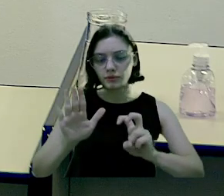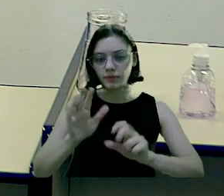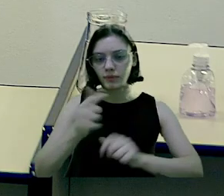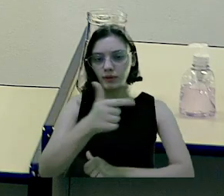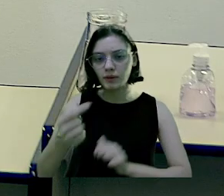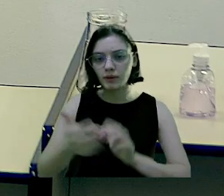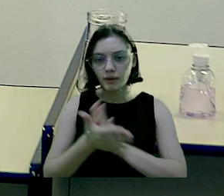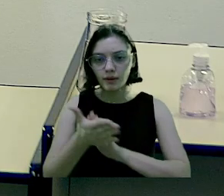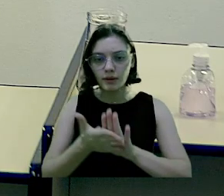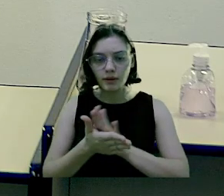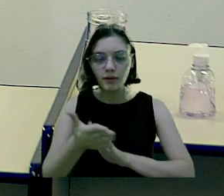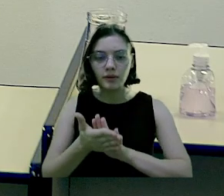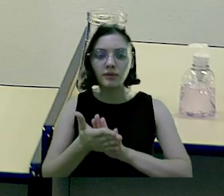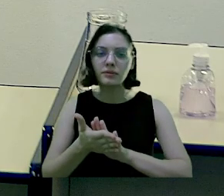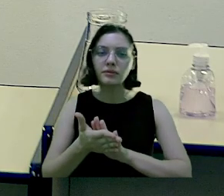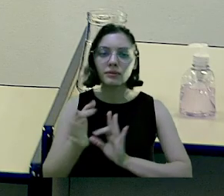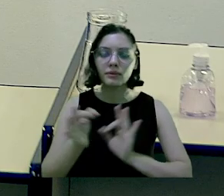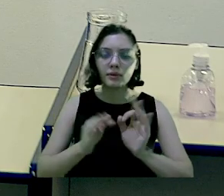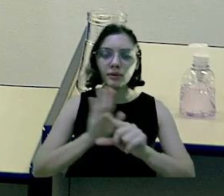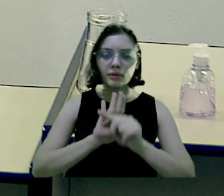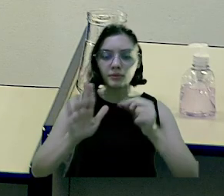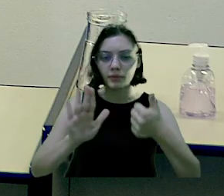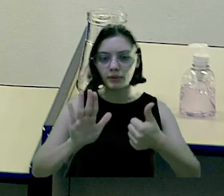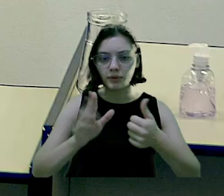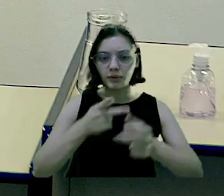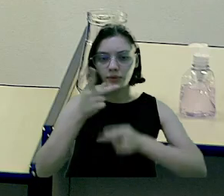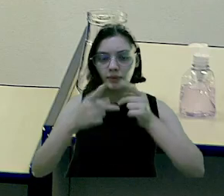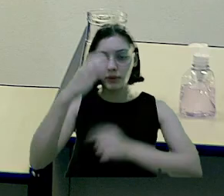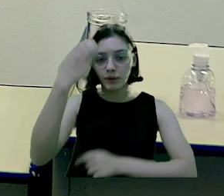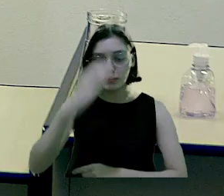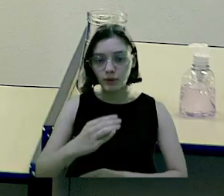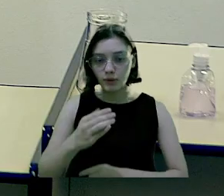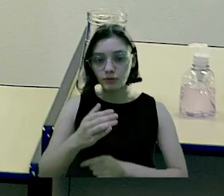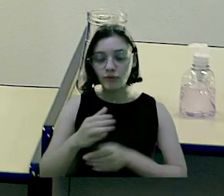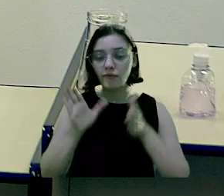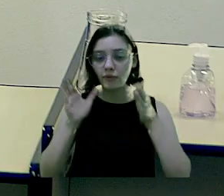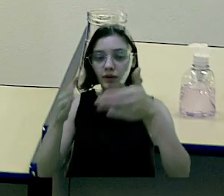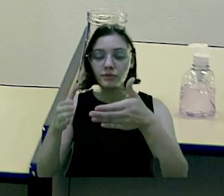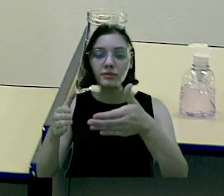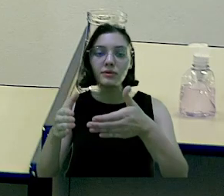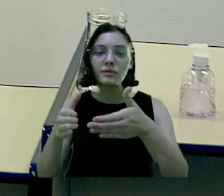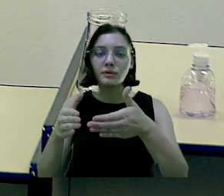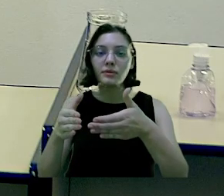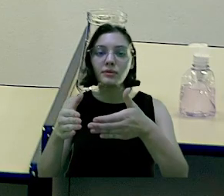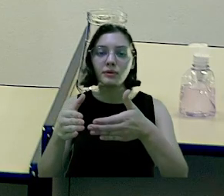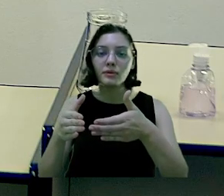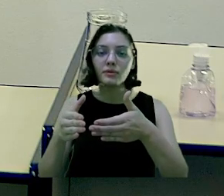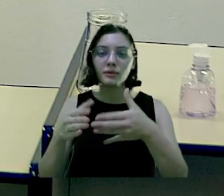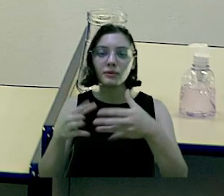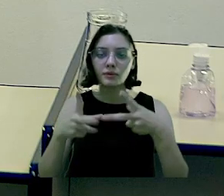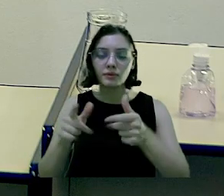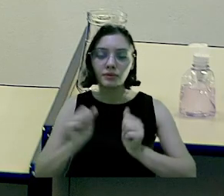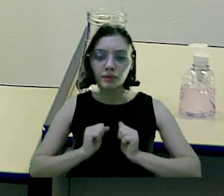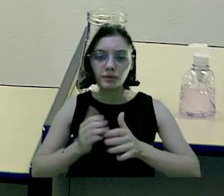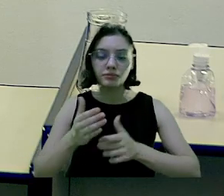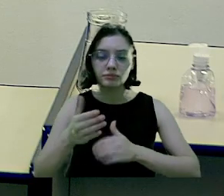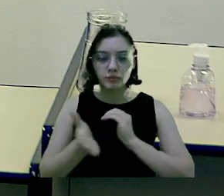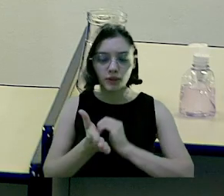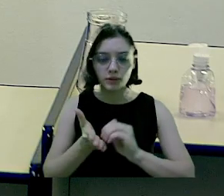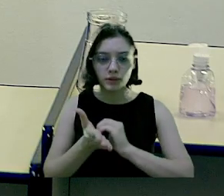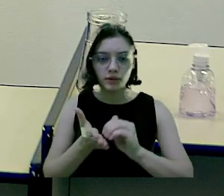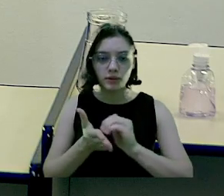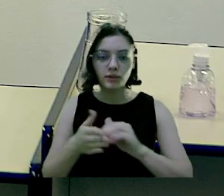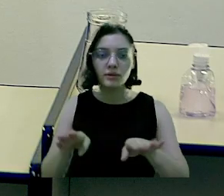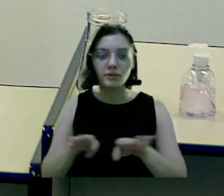5º. Na oneração do limite previsto no inciso 1º, os créditos destinados a suprir insuficiência das dotações